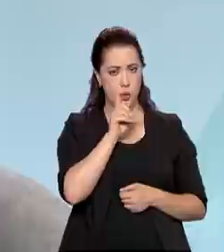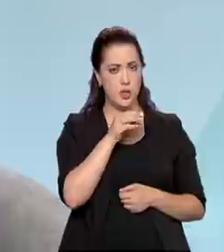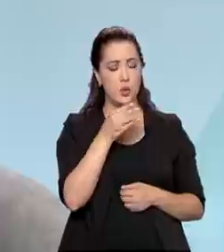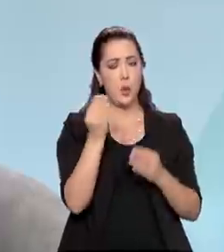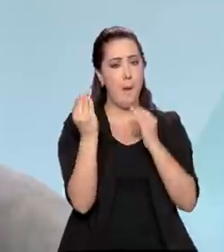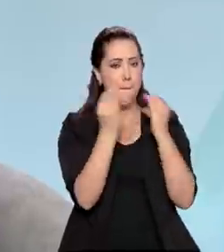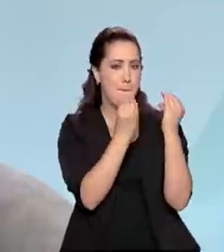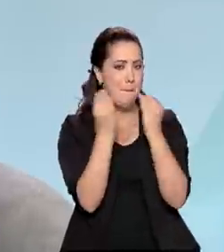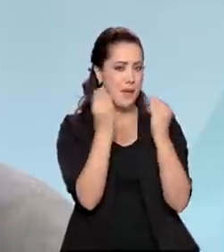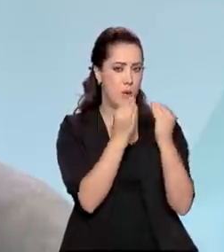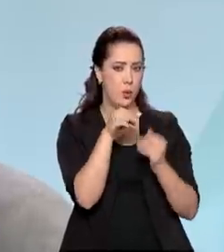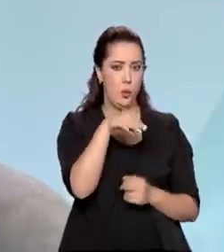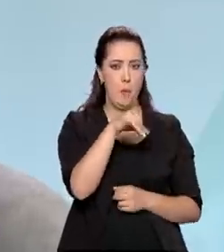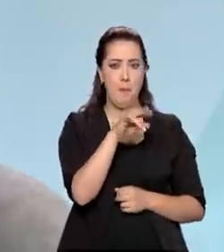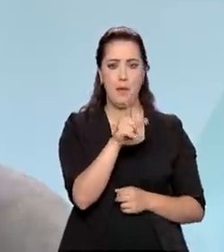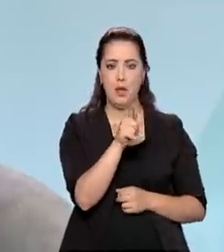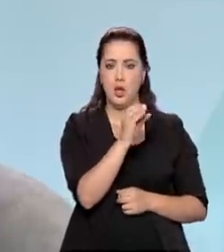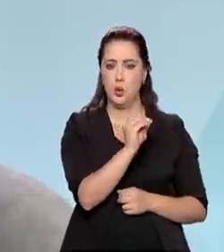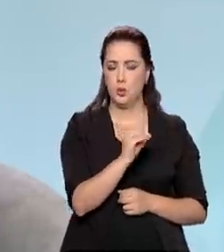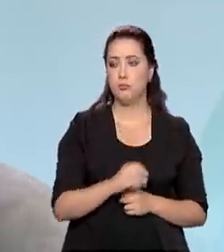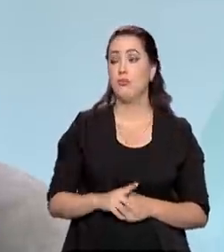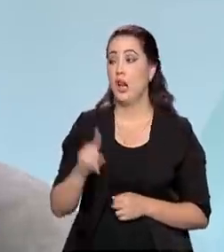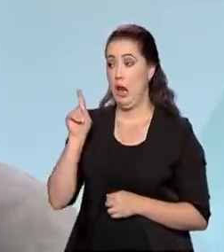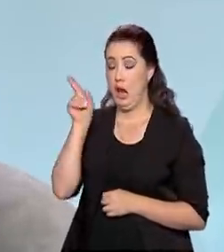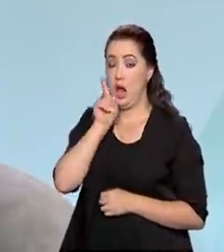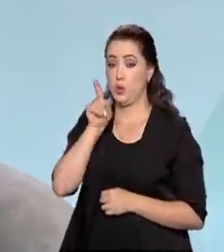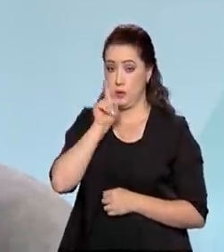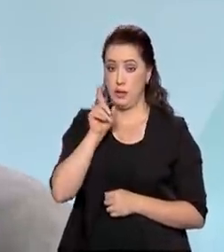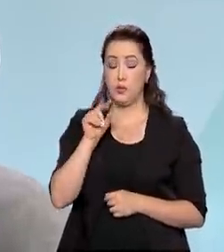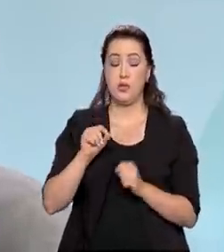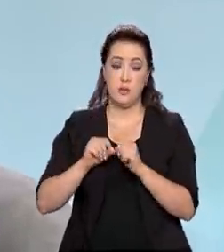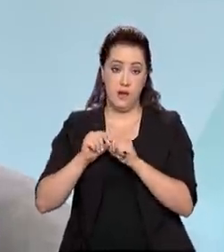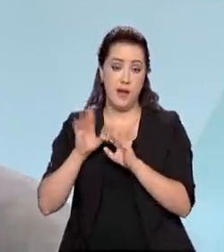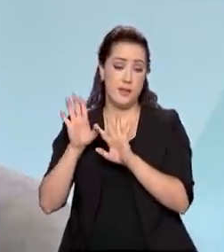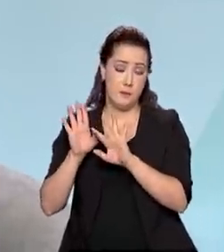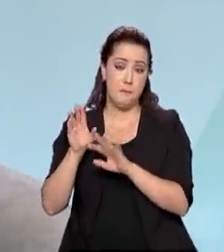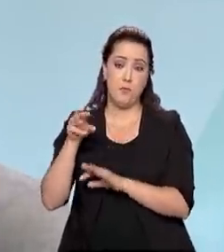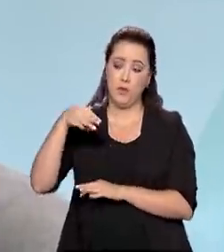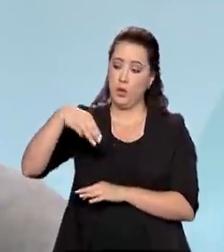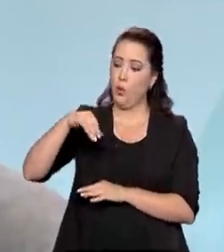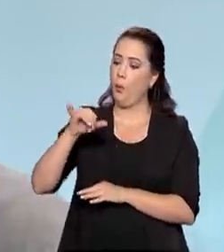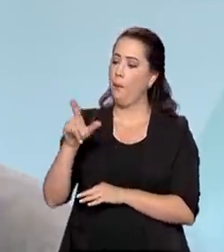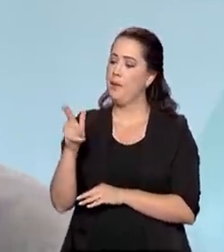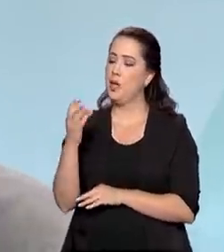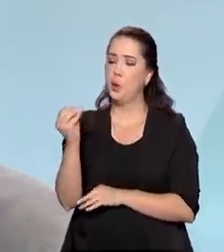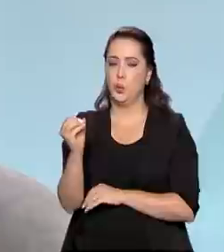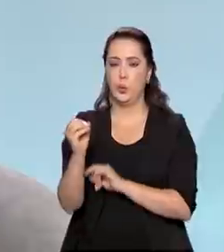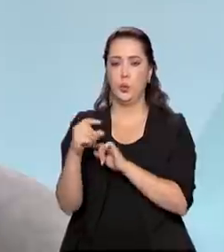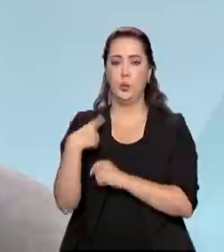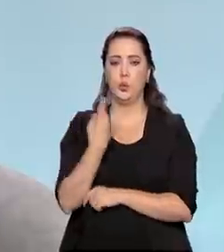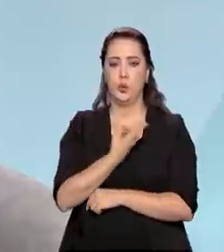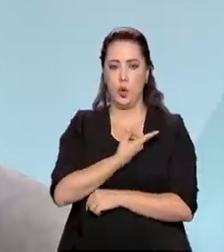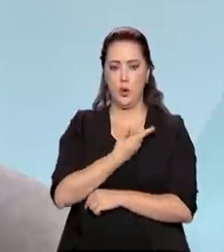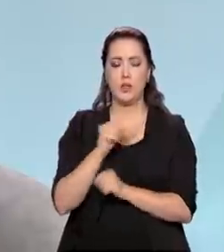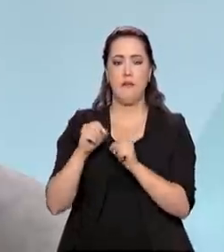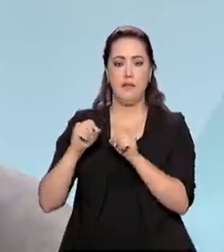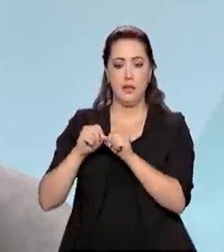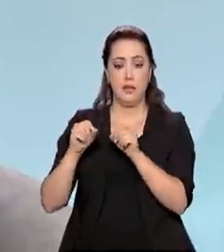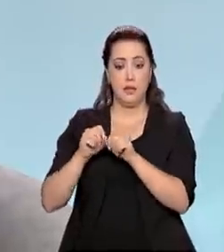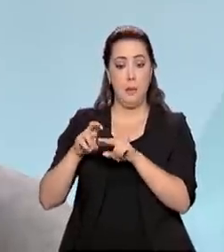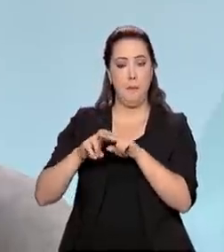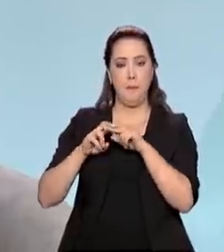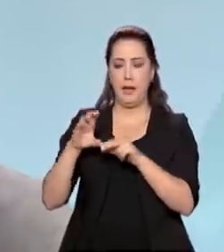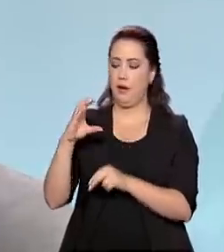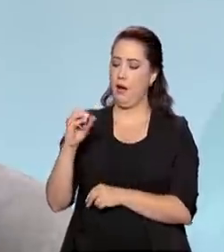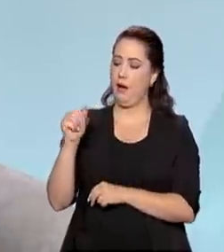Lá, o biocombustível dele é a base de milho e o nosso é o etanol, né? O etanol produzido pela